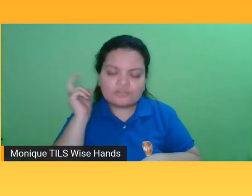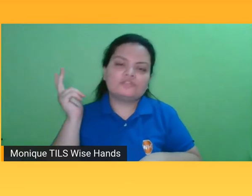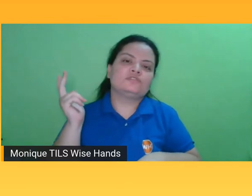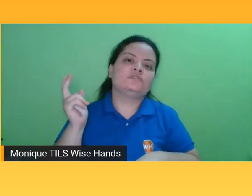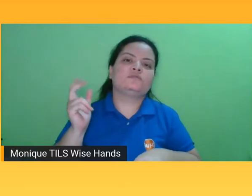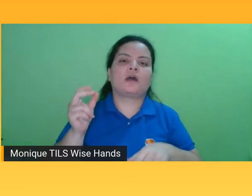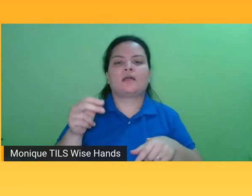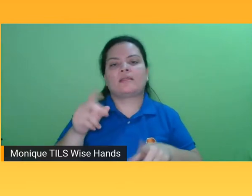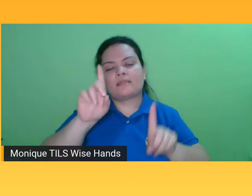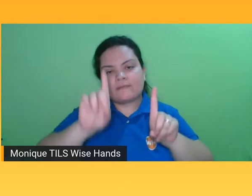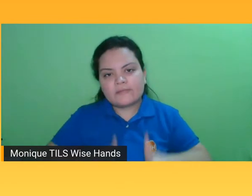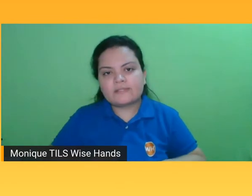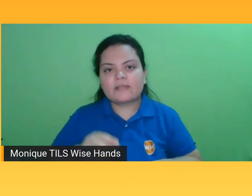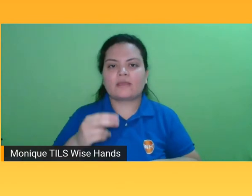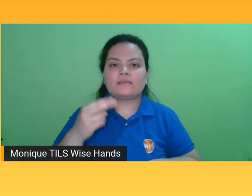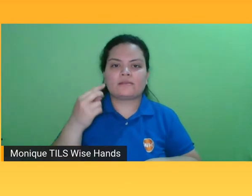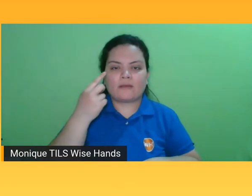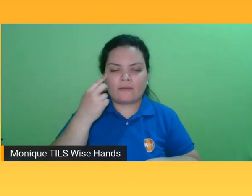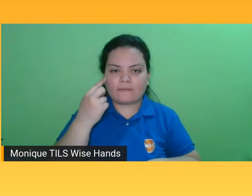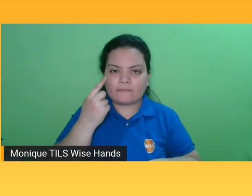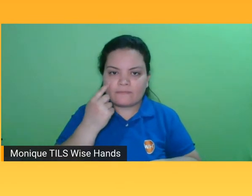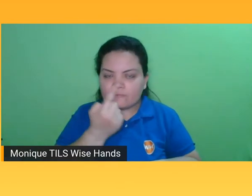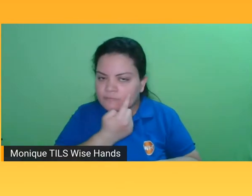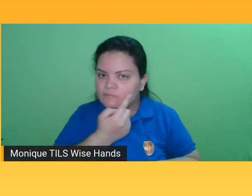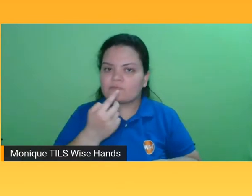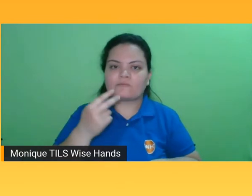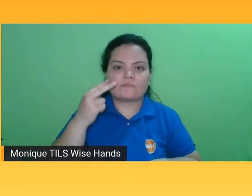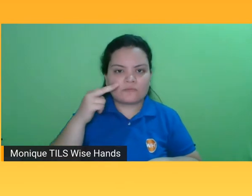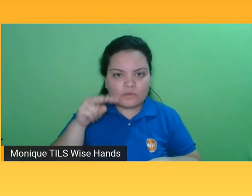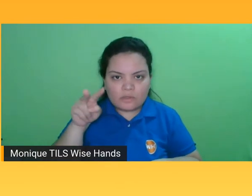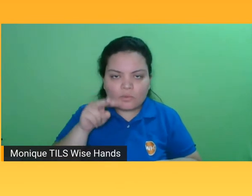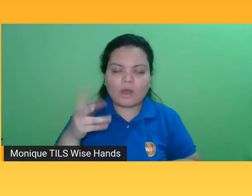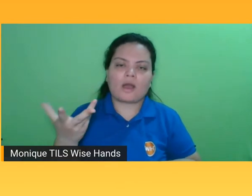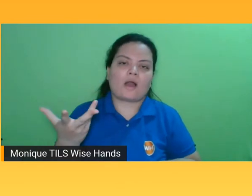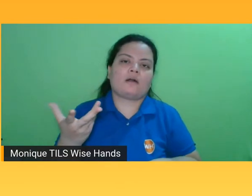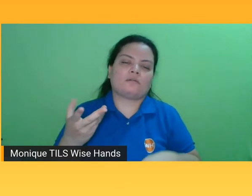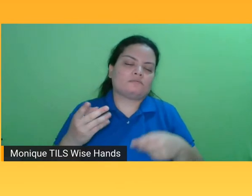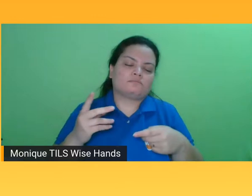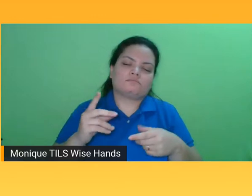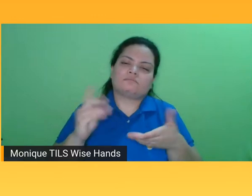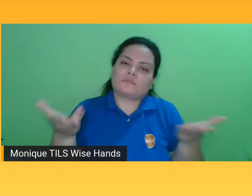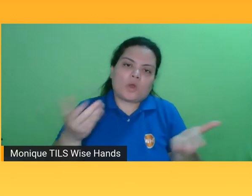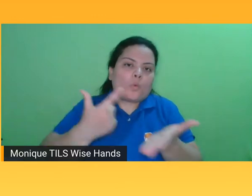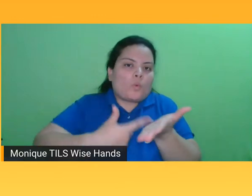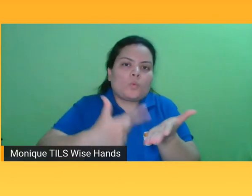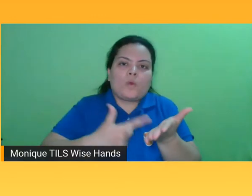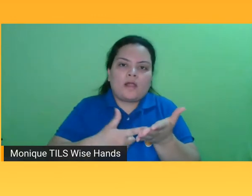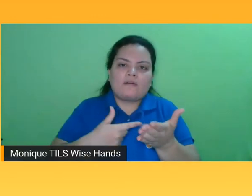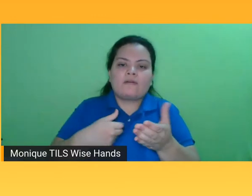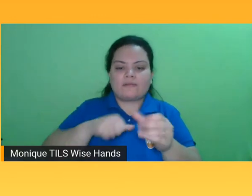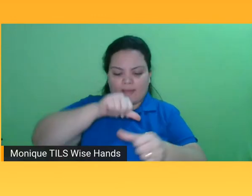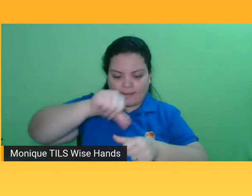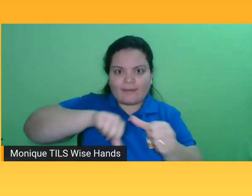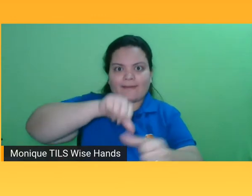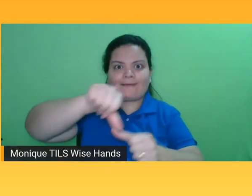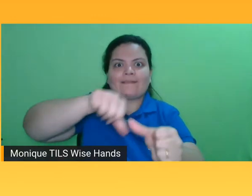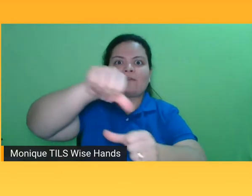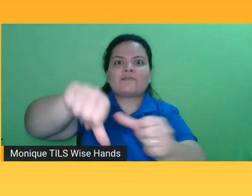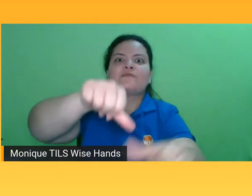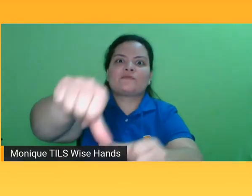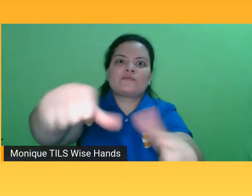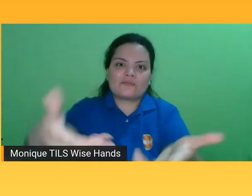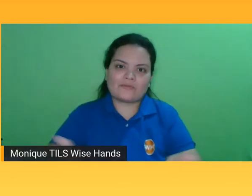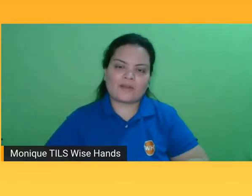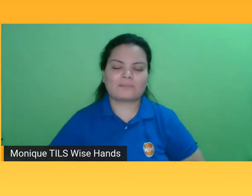isso, né? Ele vive se transformando durante o tempo e essa é a base da nossa conversa de hoje, né? Então,